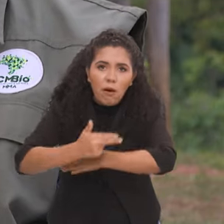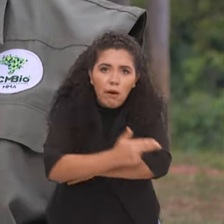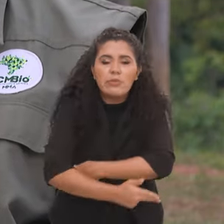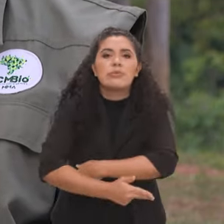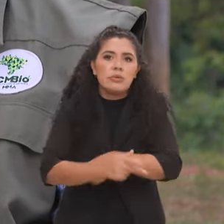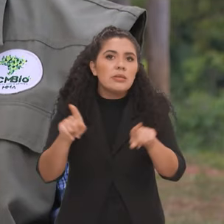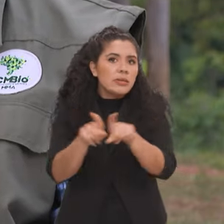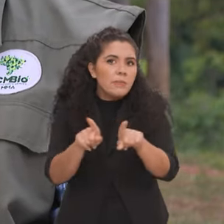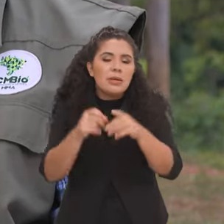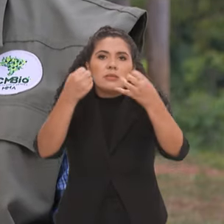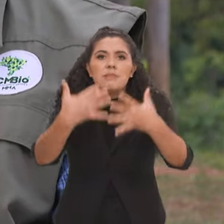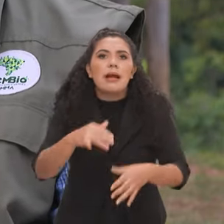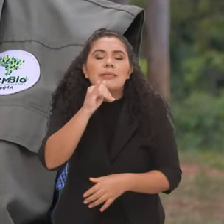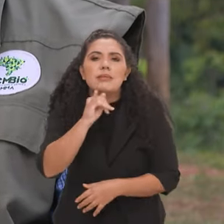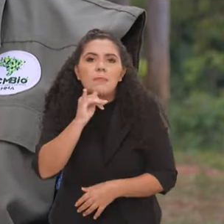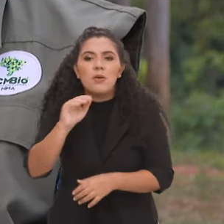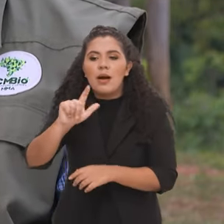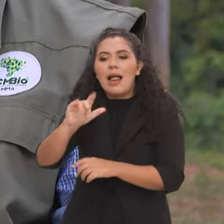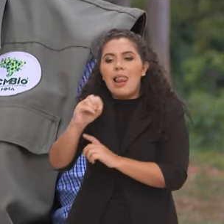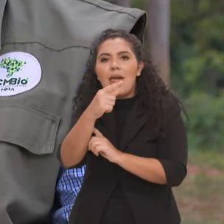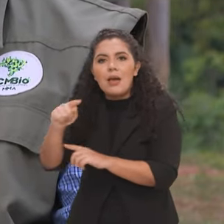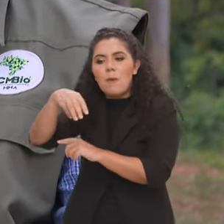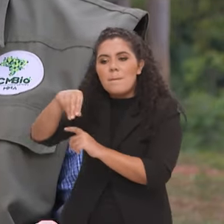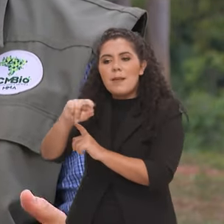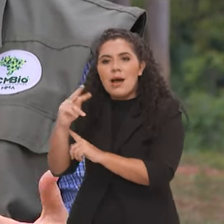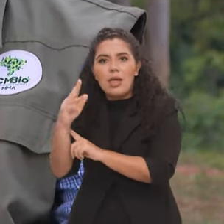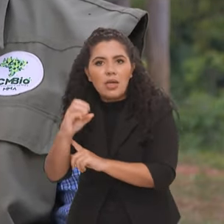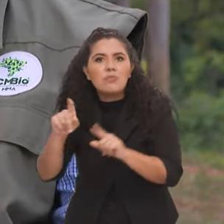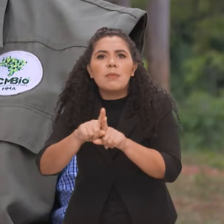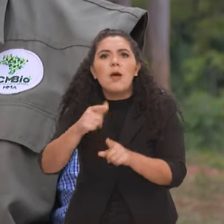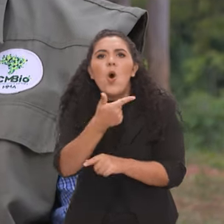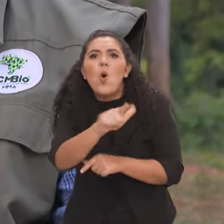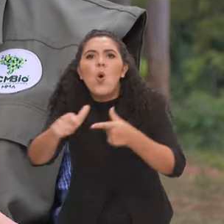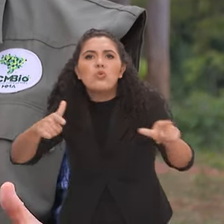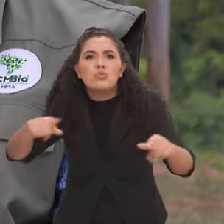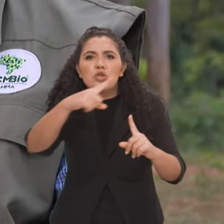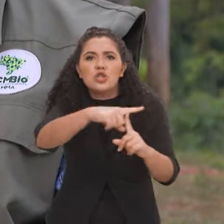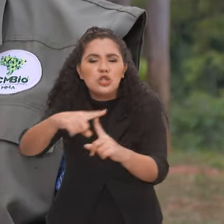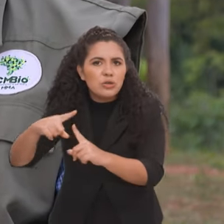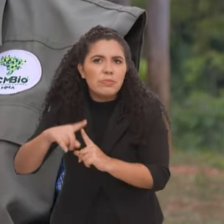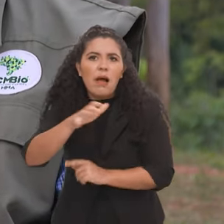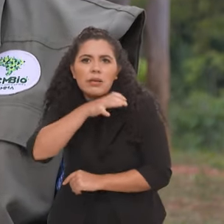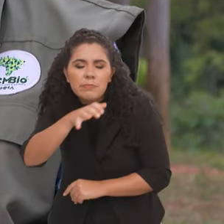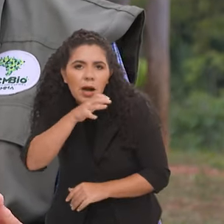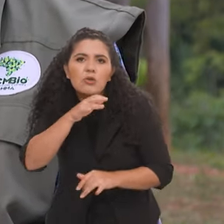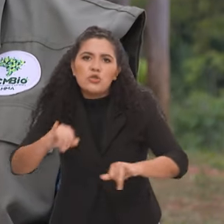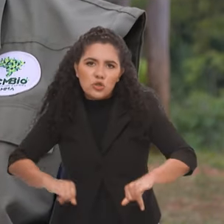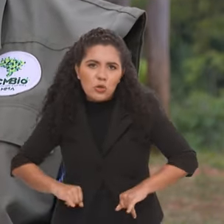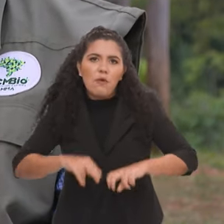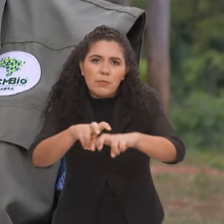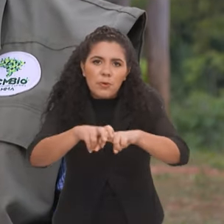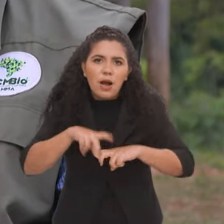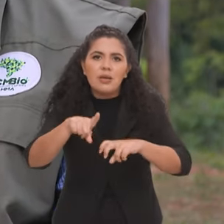podemos falar também, enfim, de leões marinhos, de todas as outras espécies, que também são, infelizmente, acabam sofrendo